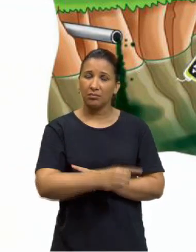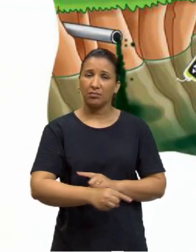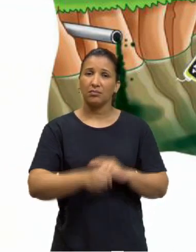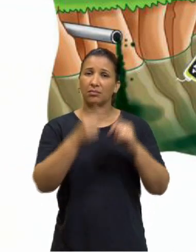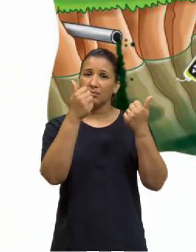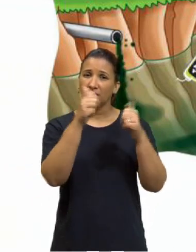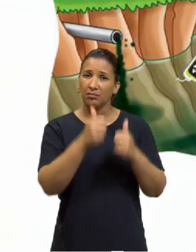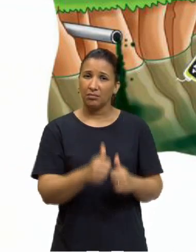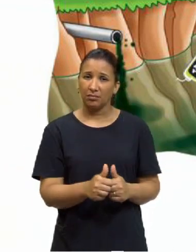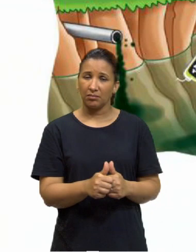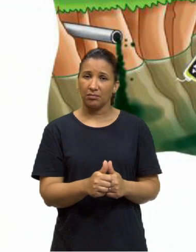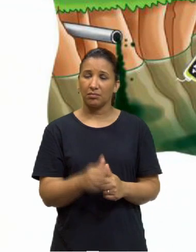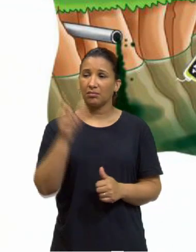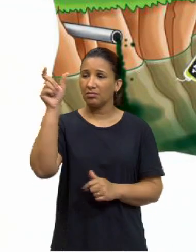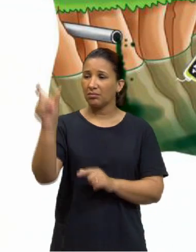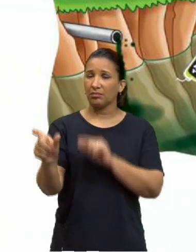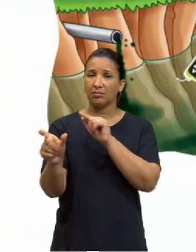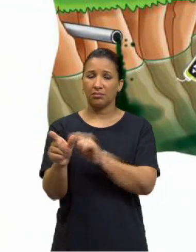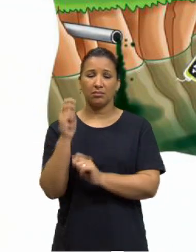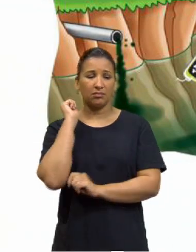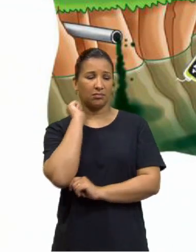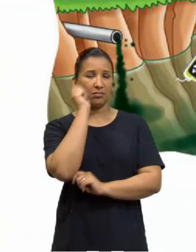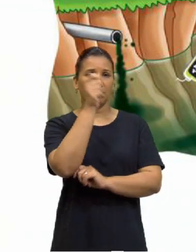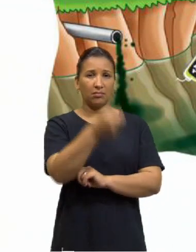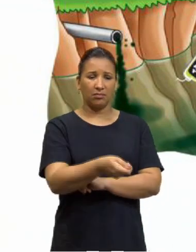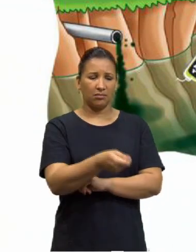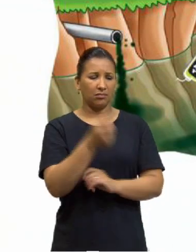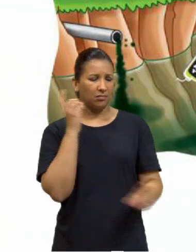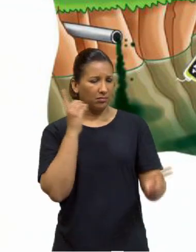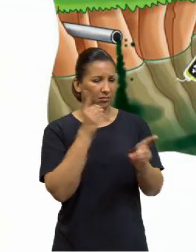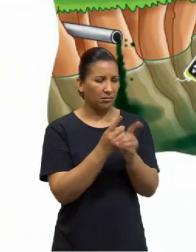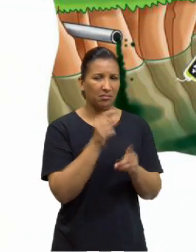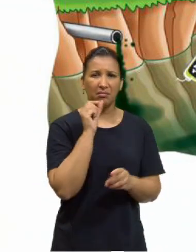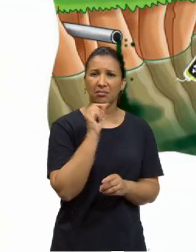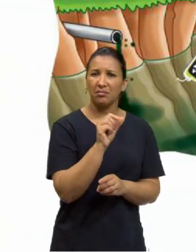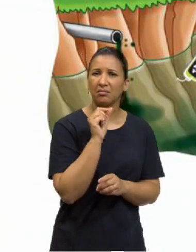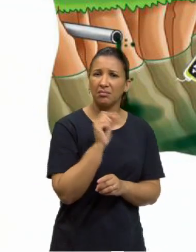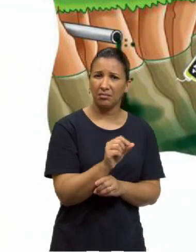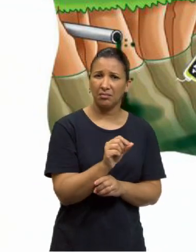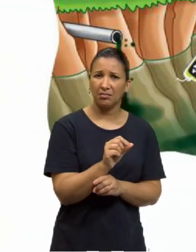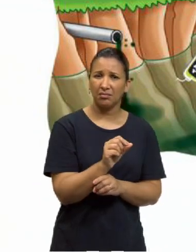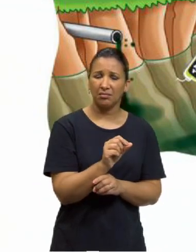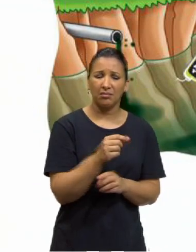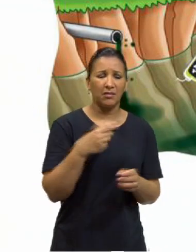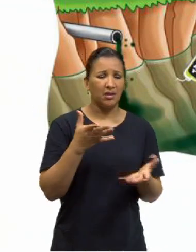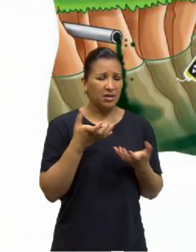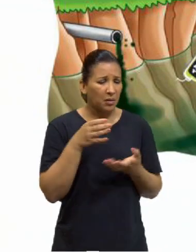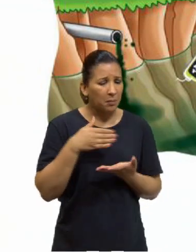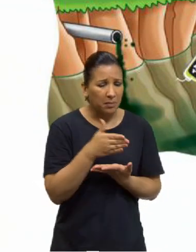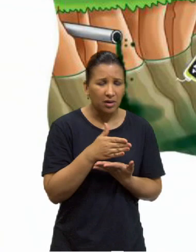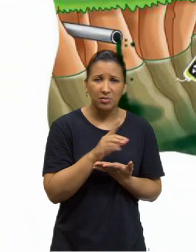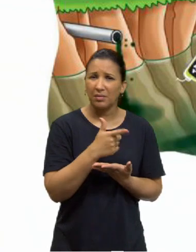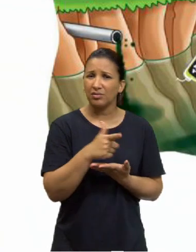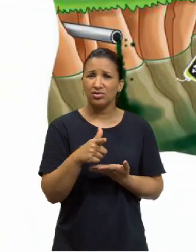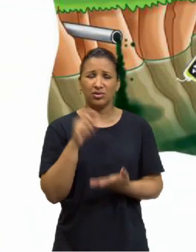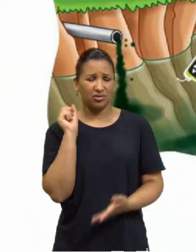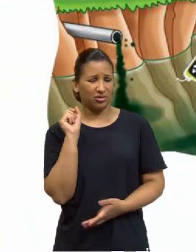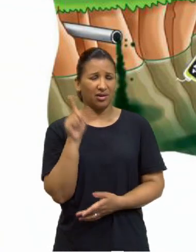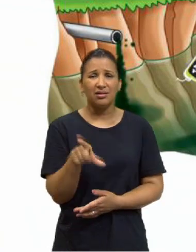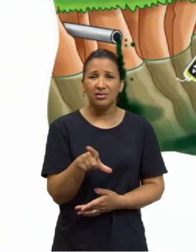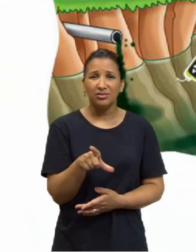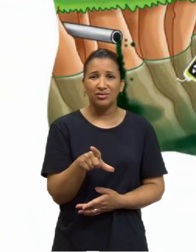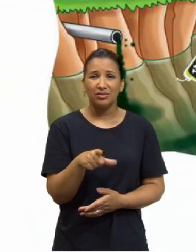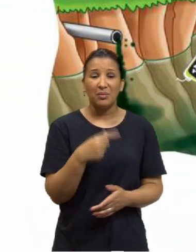O sujeito foi pescar e encontrou o quê? O que ele não quis, ele queria encontrar um peixe, mas talvez ele foi responsável por jogar esse lixo no rio.